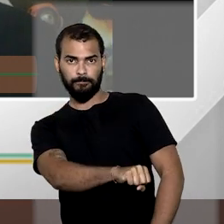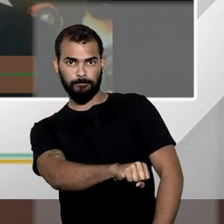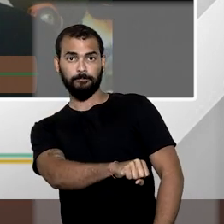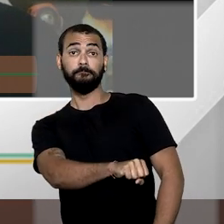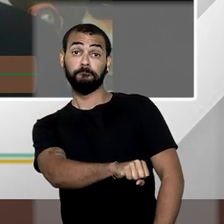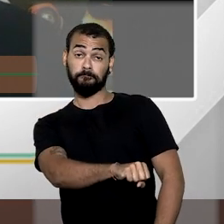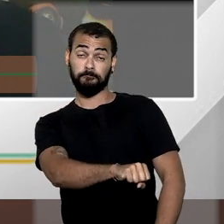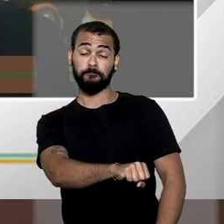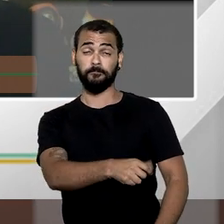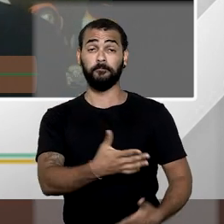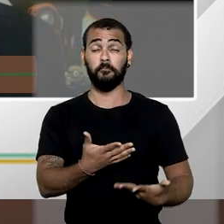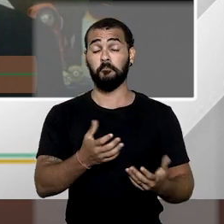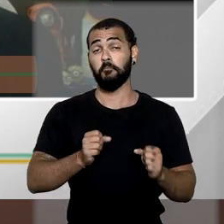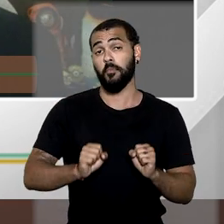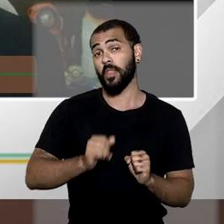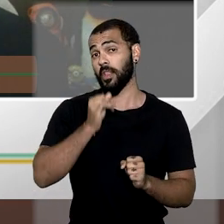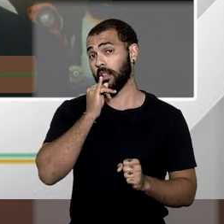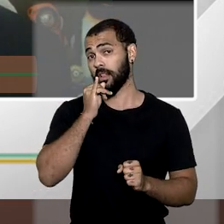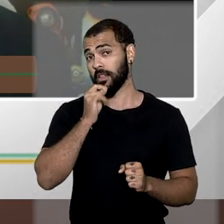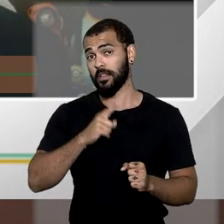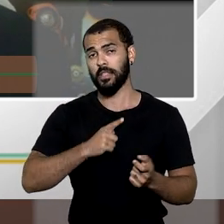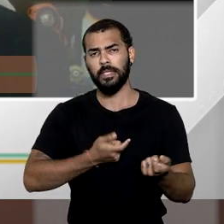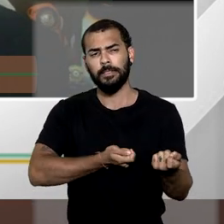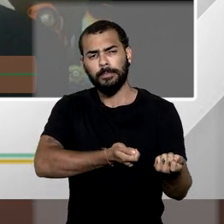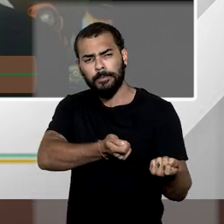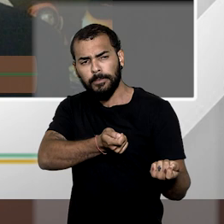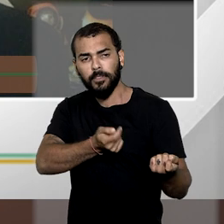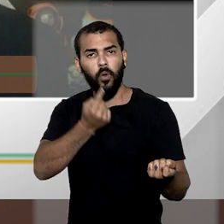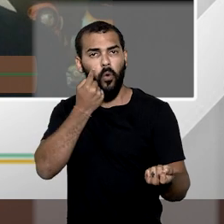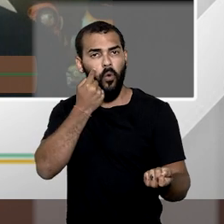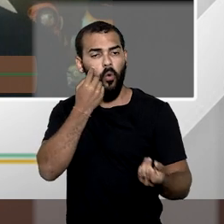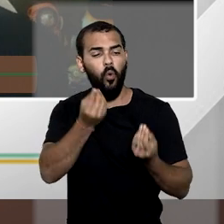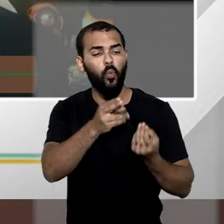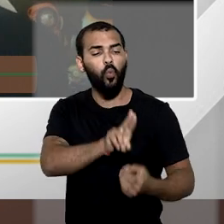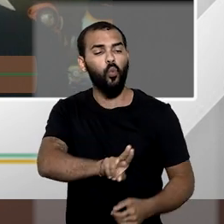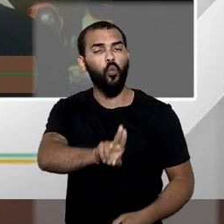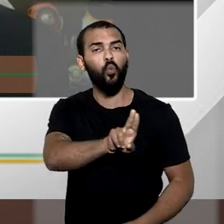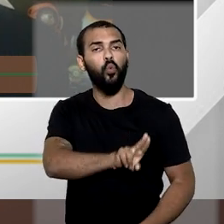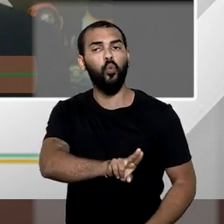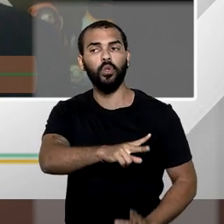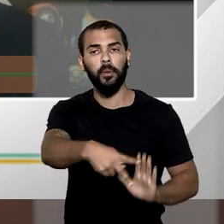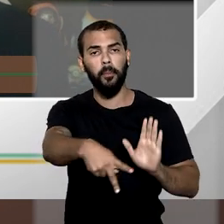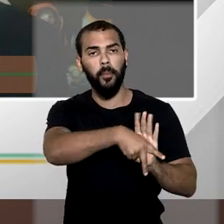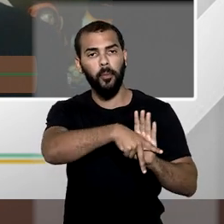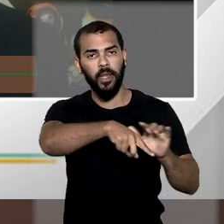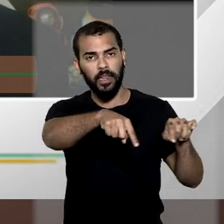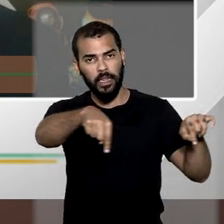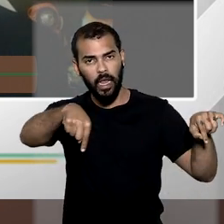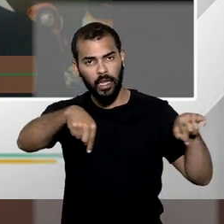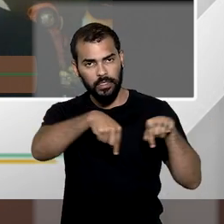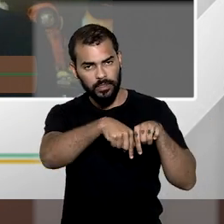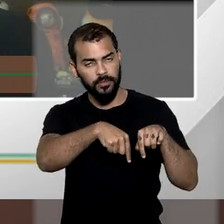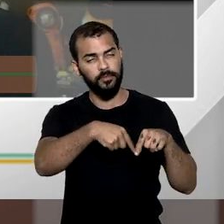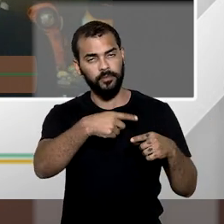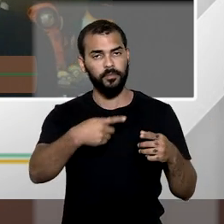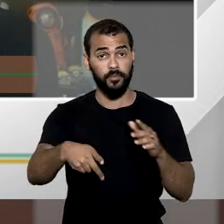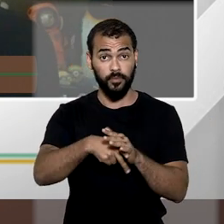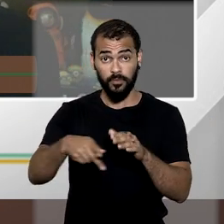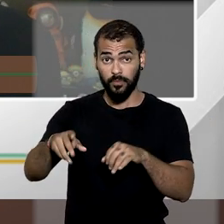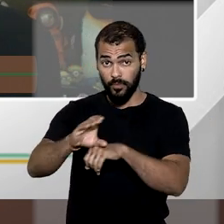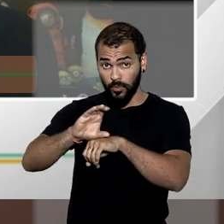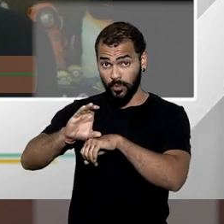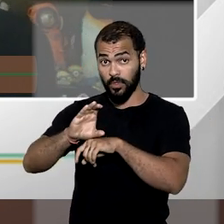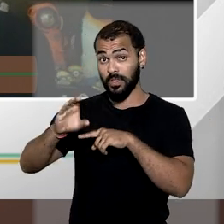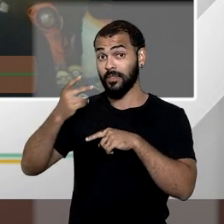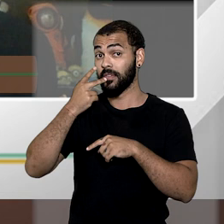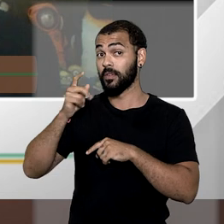intervenção vão desde a regulação do uso da propriedade, com base na Constituição, que diz que o direito de propriedade,